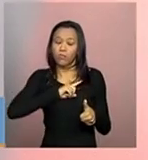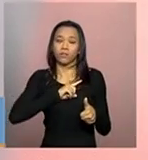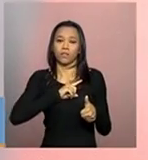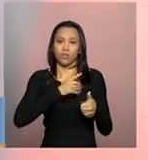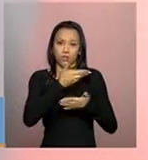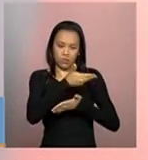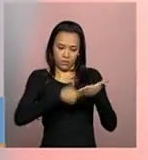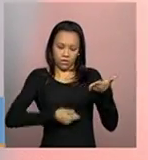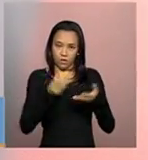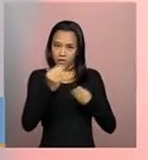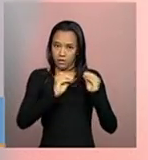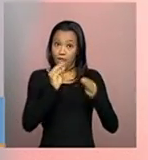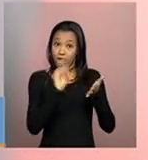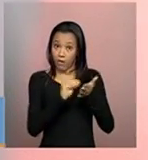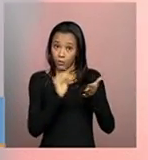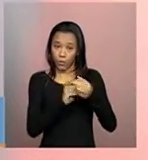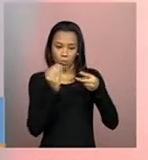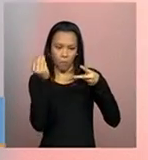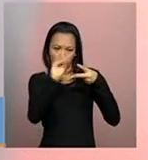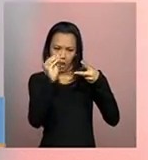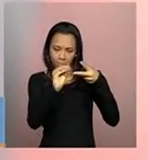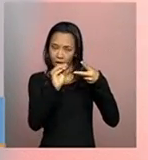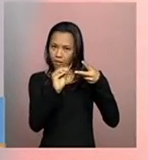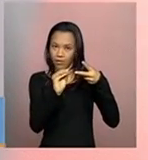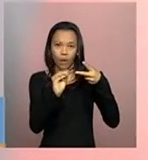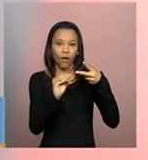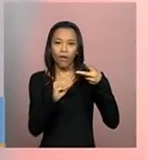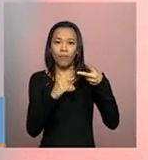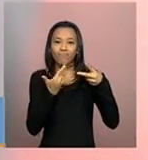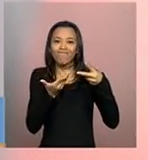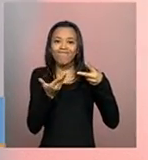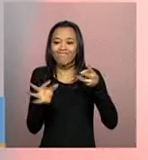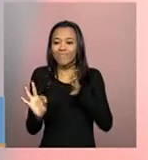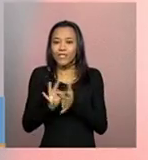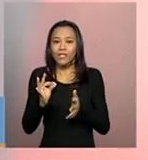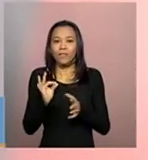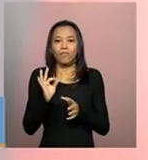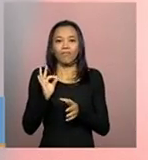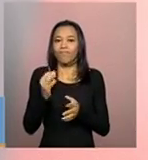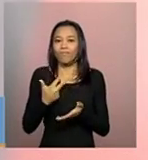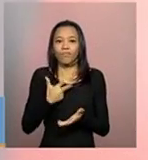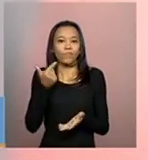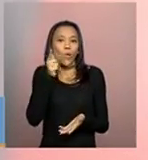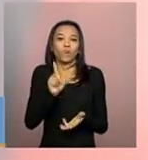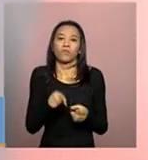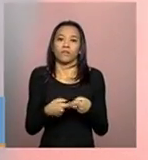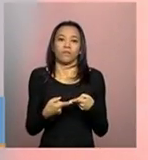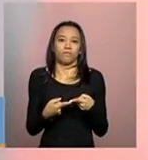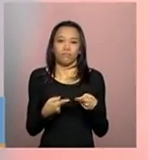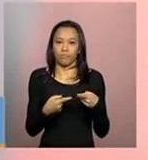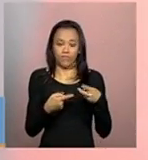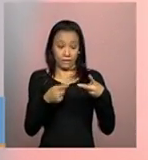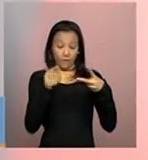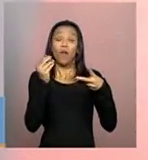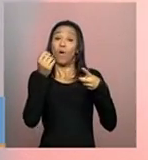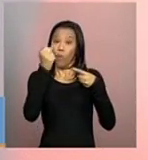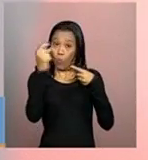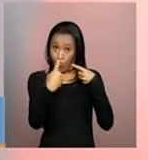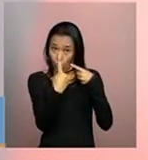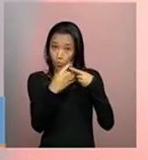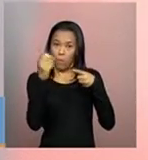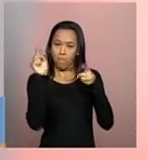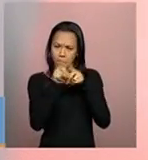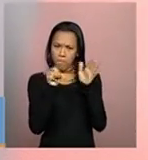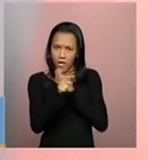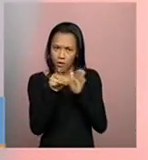preencher uma das sessões, não se conclui o cadastro. É o que a Viviane estava falando. É um conjunto de perguntas na sessão 1, que precisam